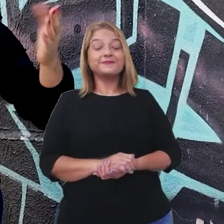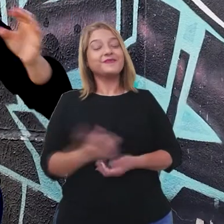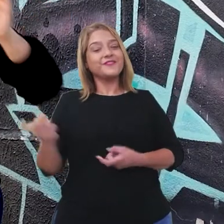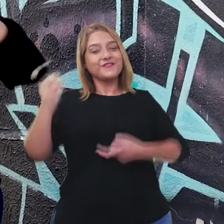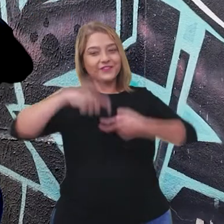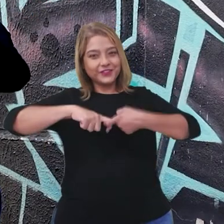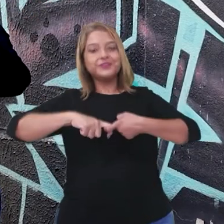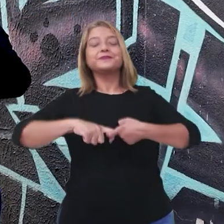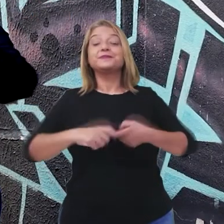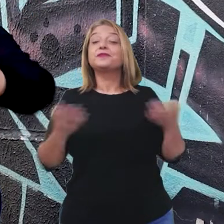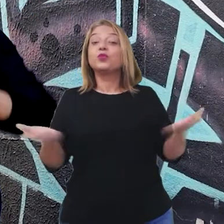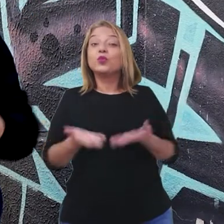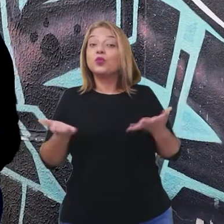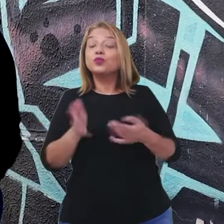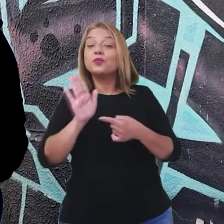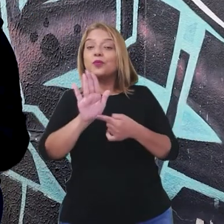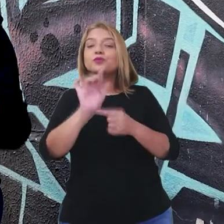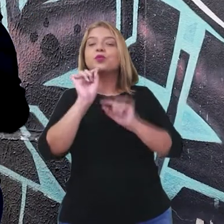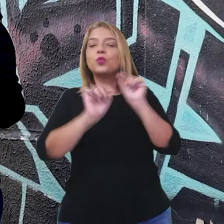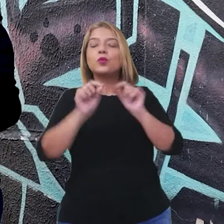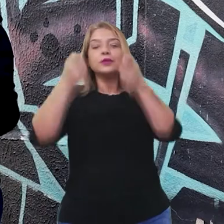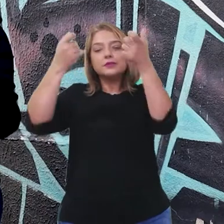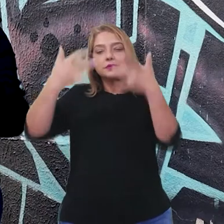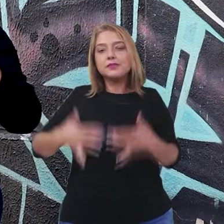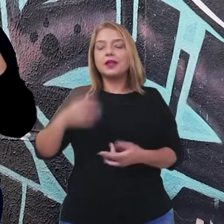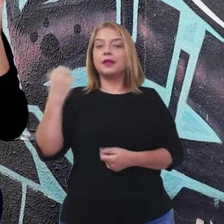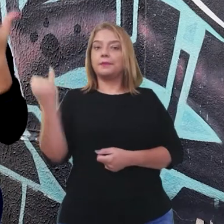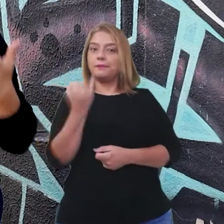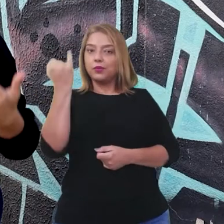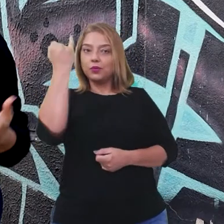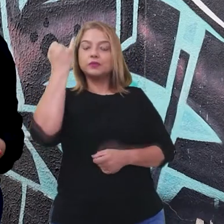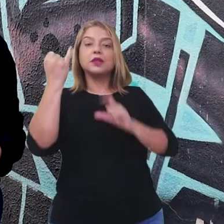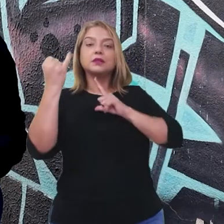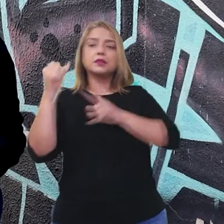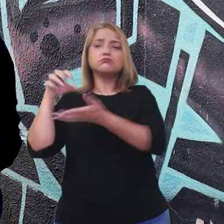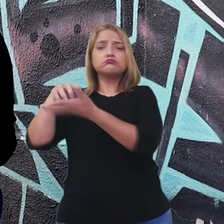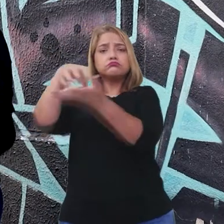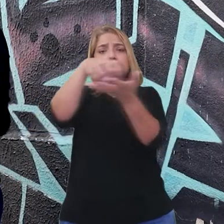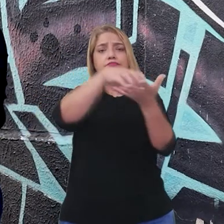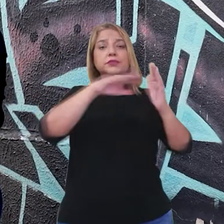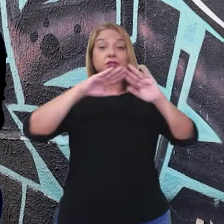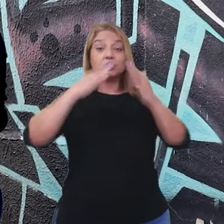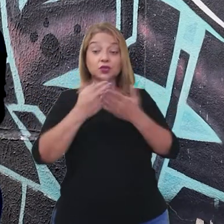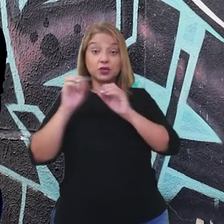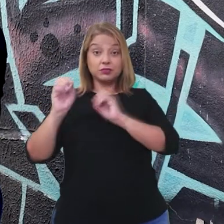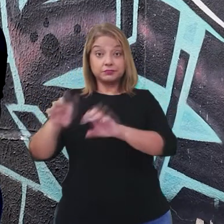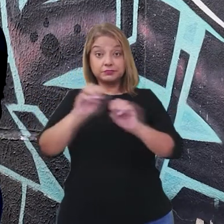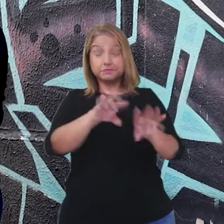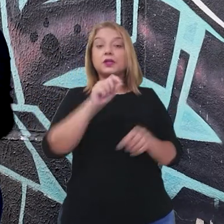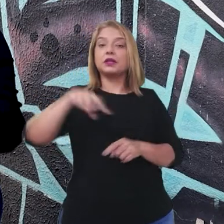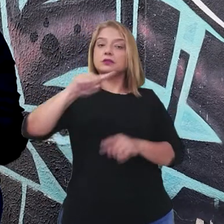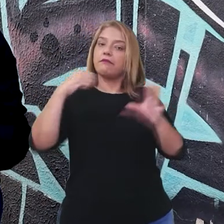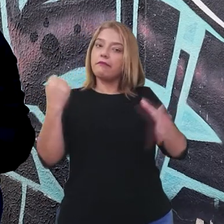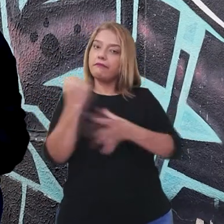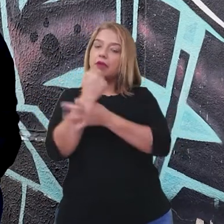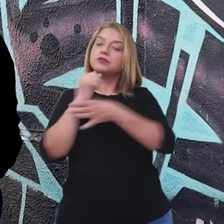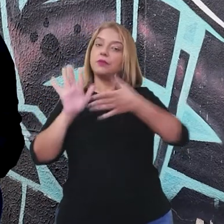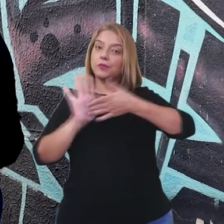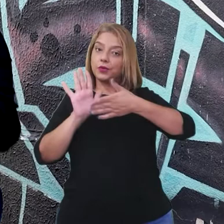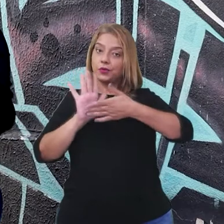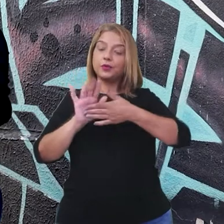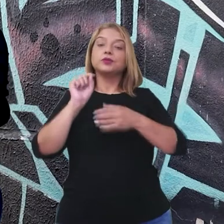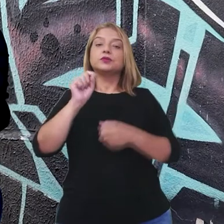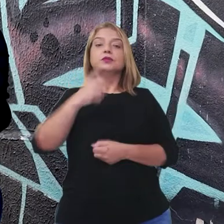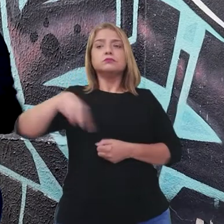Voltamos! E no programa de hoje estamos falando sobre a importância das unidades educacionais garantirem suas propostas o